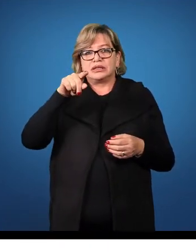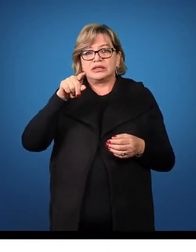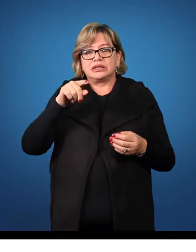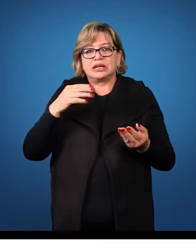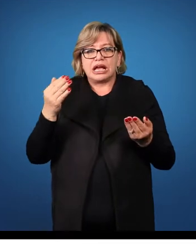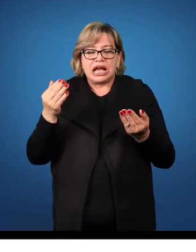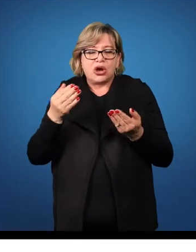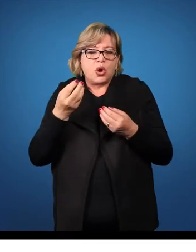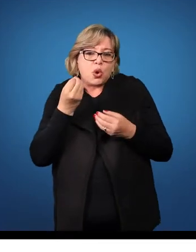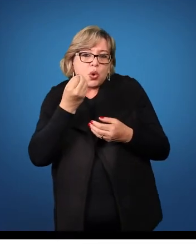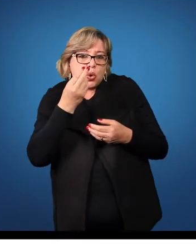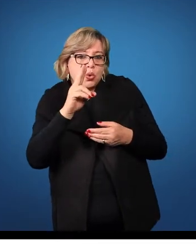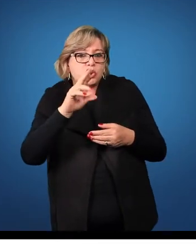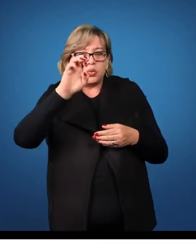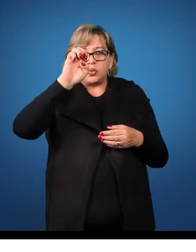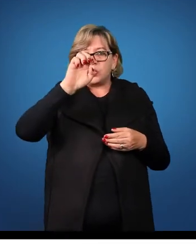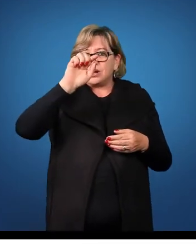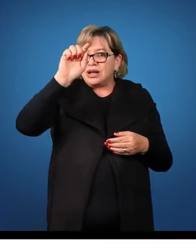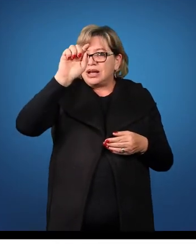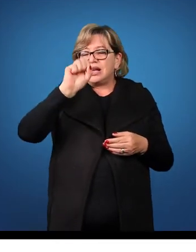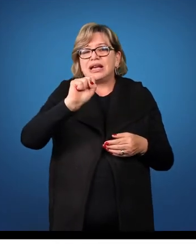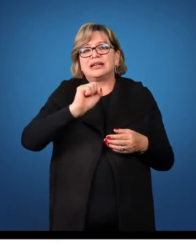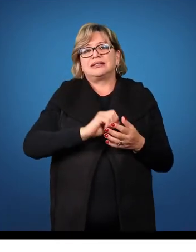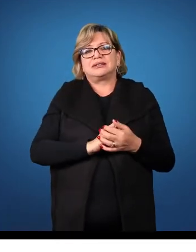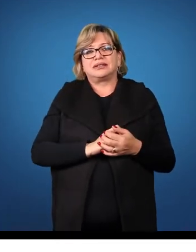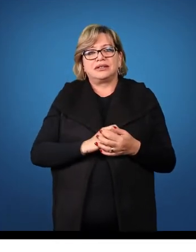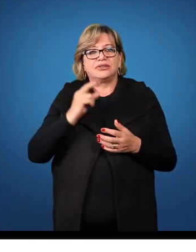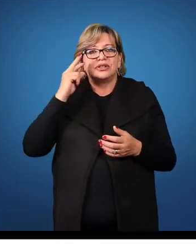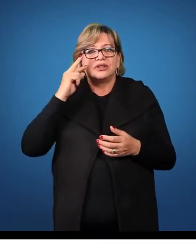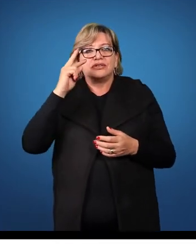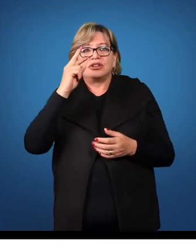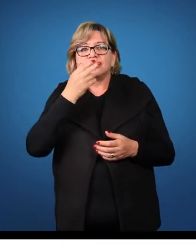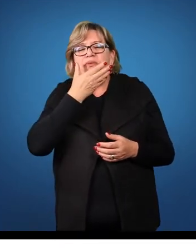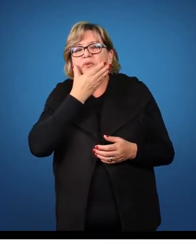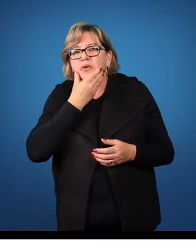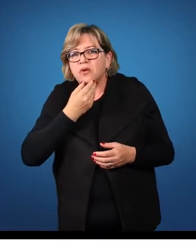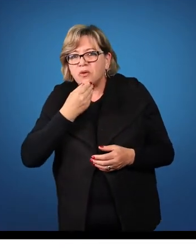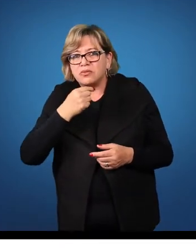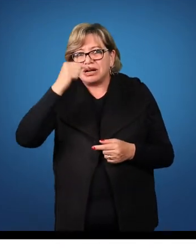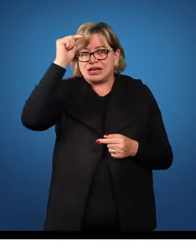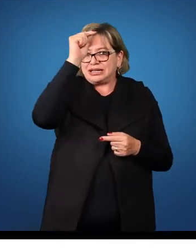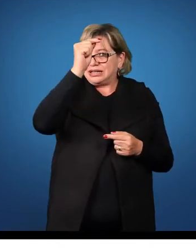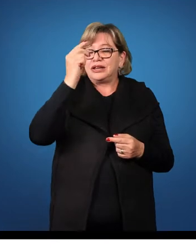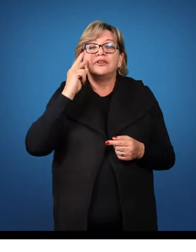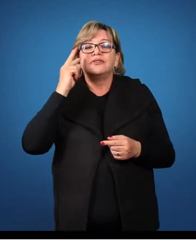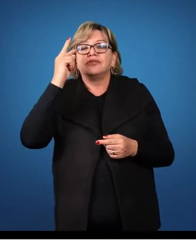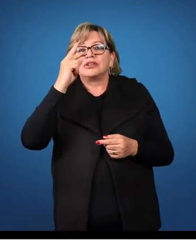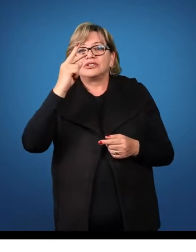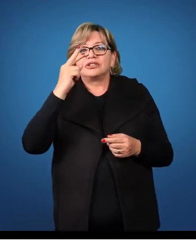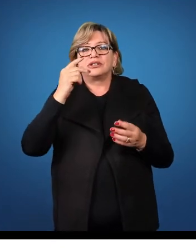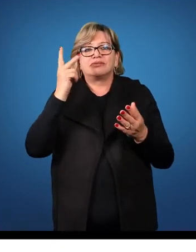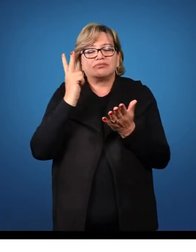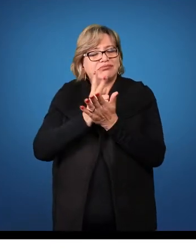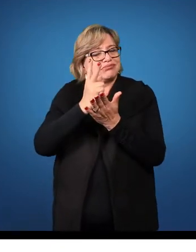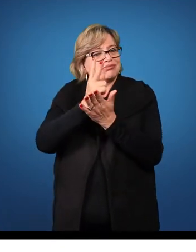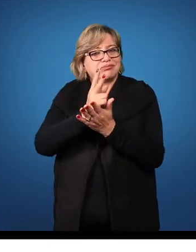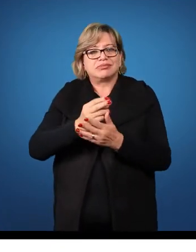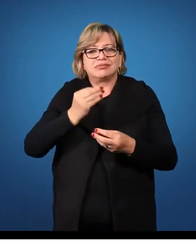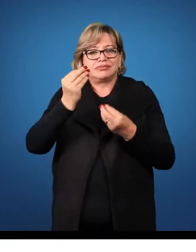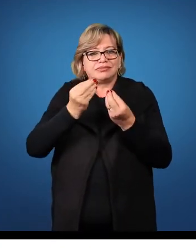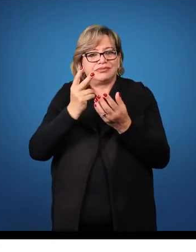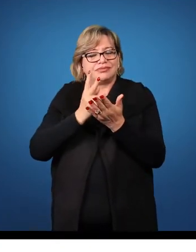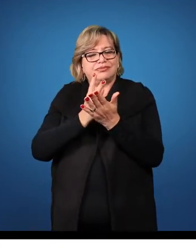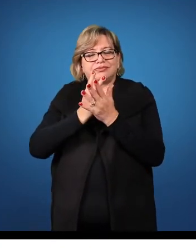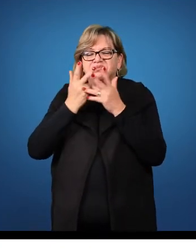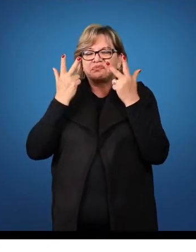As, lembrando, se for masculino, você vai usar esta forma e segue aqui